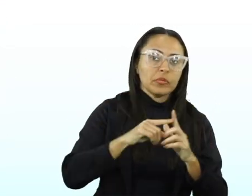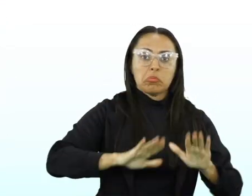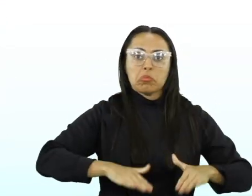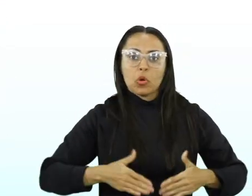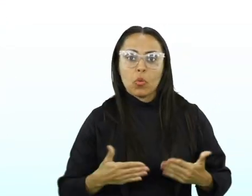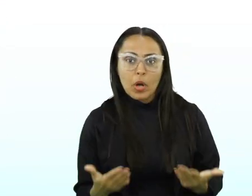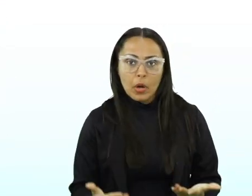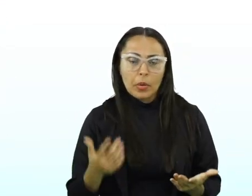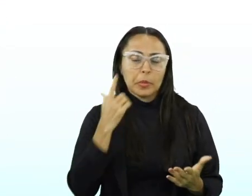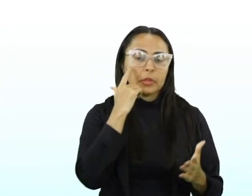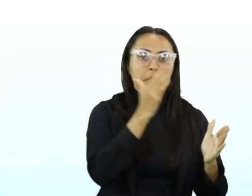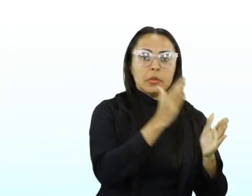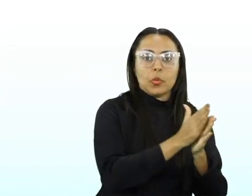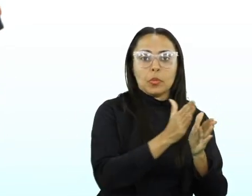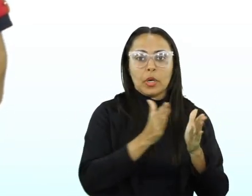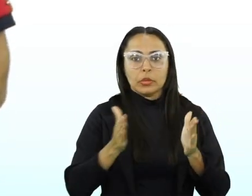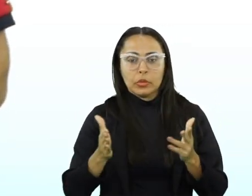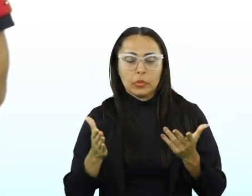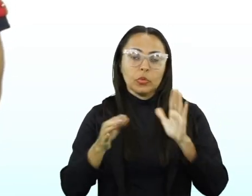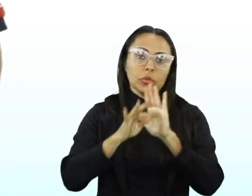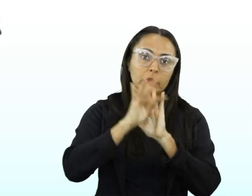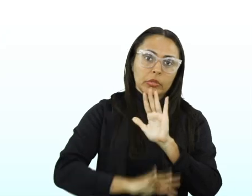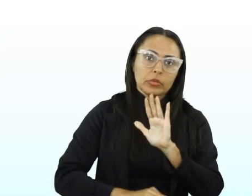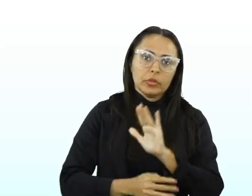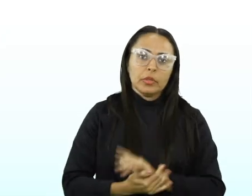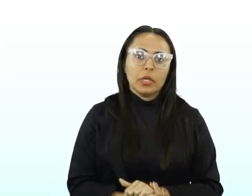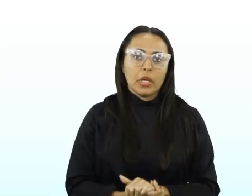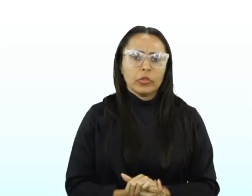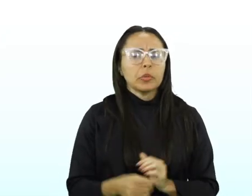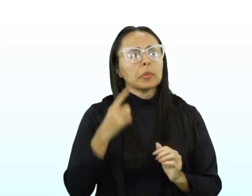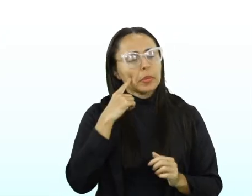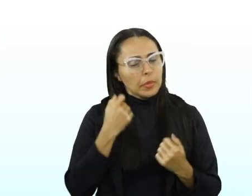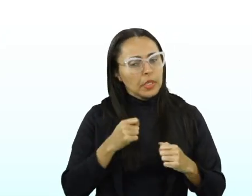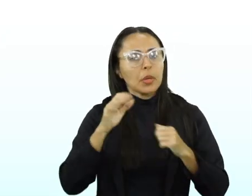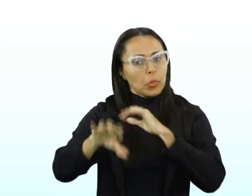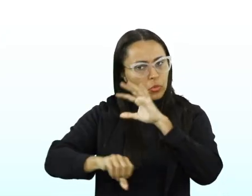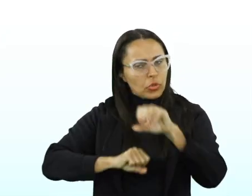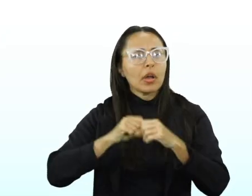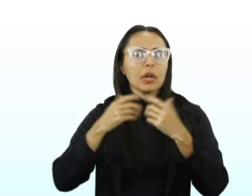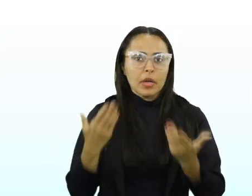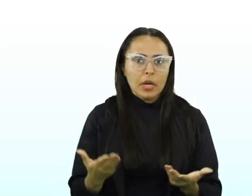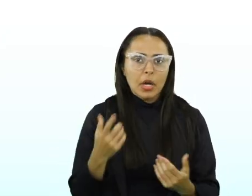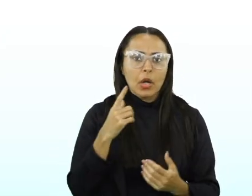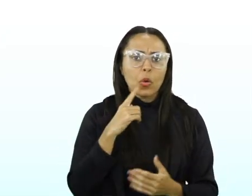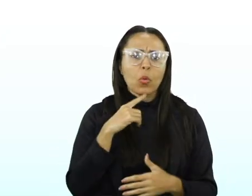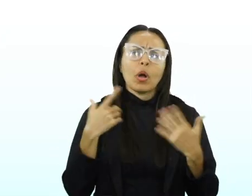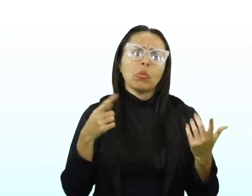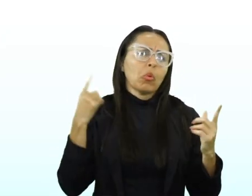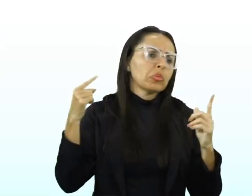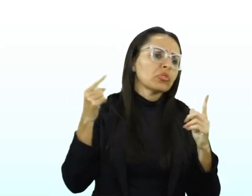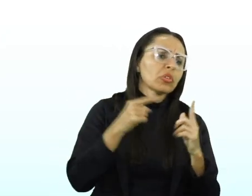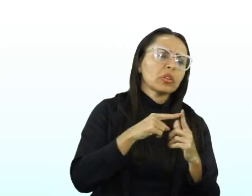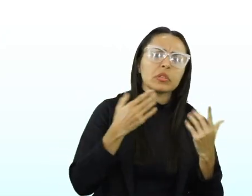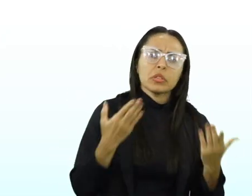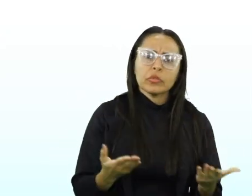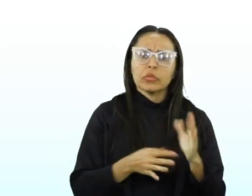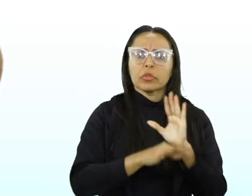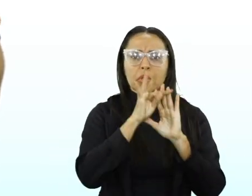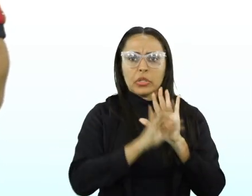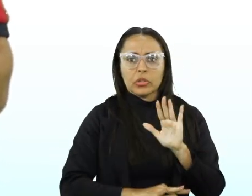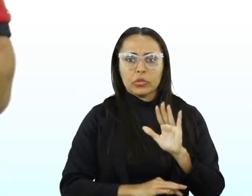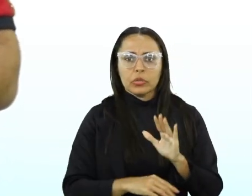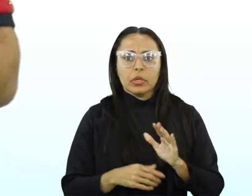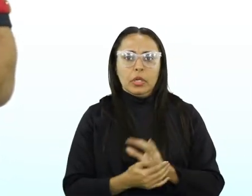pretendido por parte do autor do texto? Então, gente tem que buscar isso. Qual é a finalidade, qual é o objetivo? Quando a gente